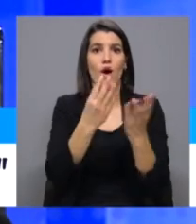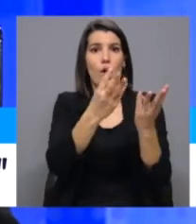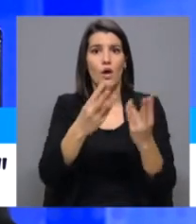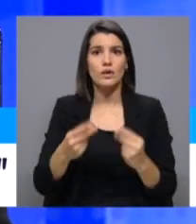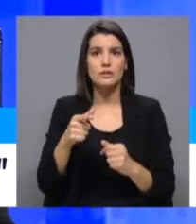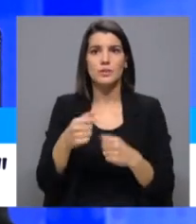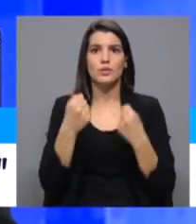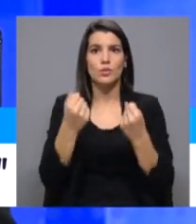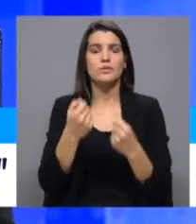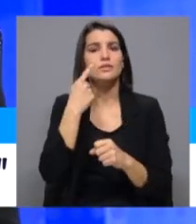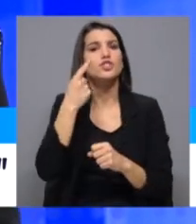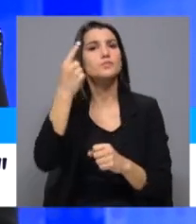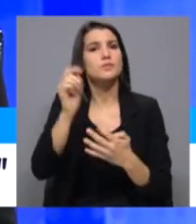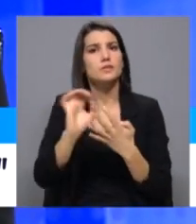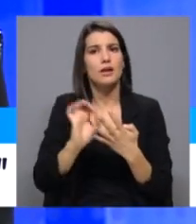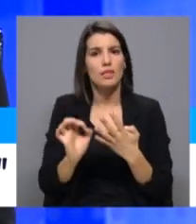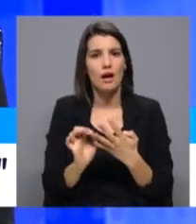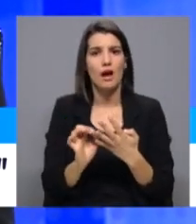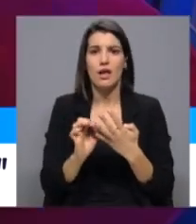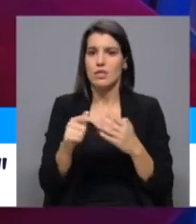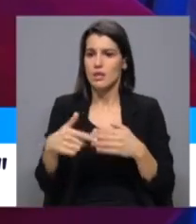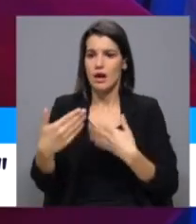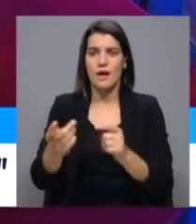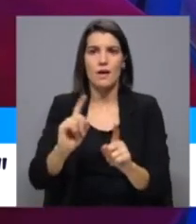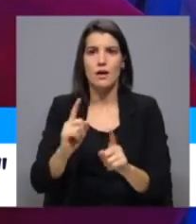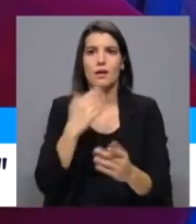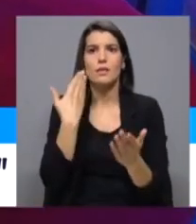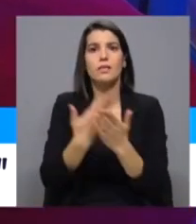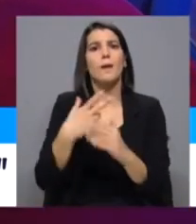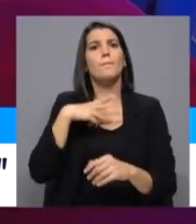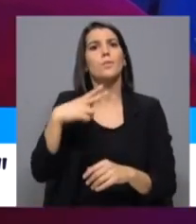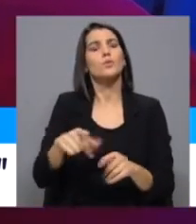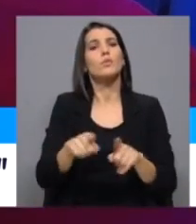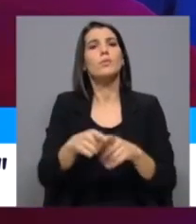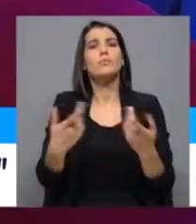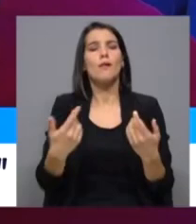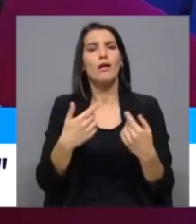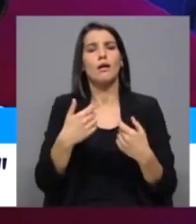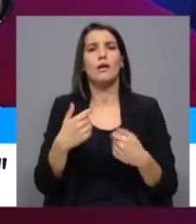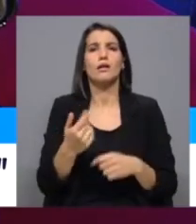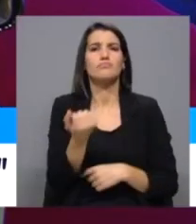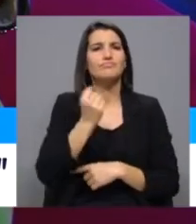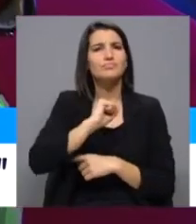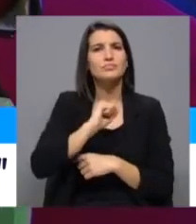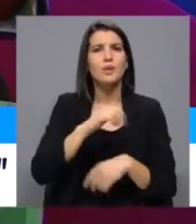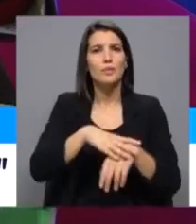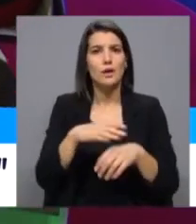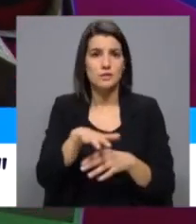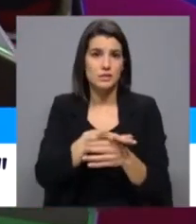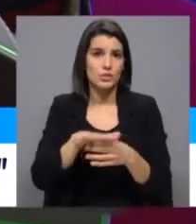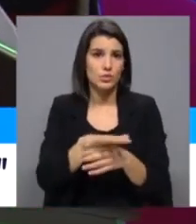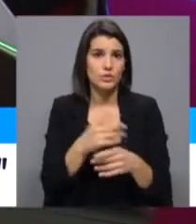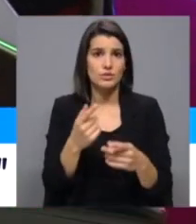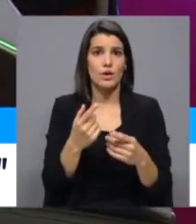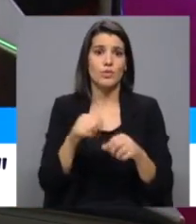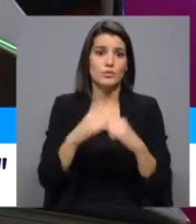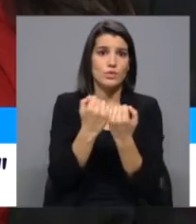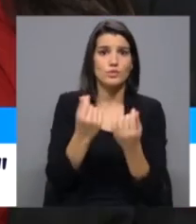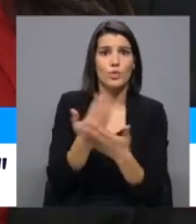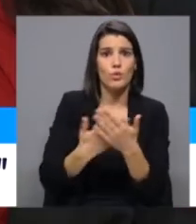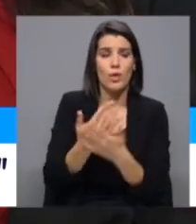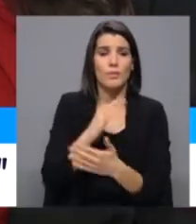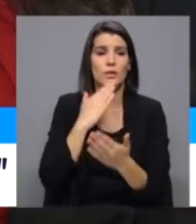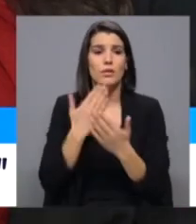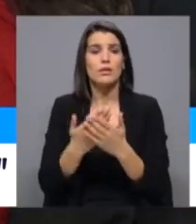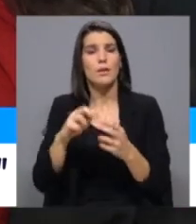chegar à especialidade, é de facto faltar ao país e é uma responsabilidade, não apenas pela situação socioeconómica que o país vive, mas por também